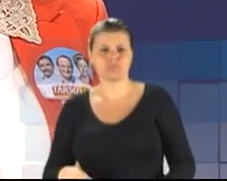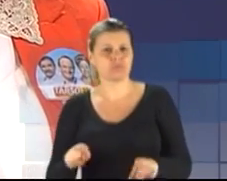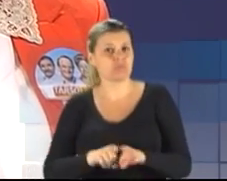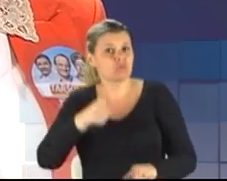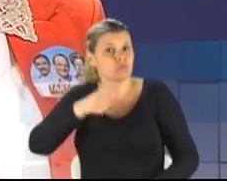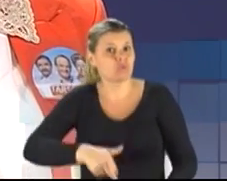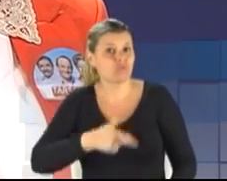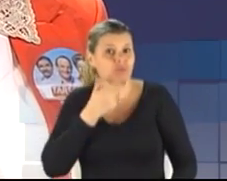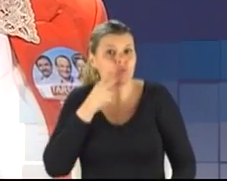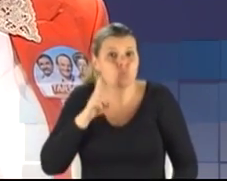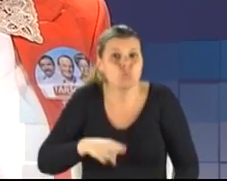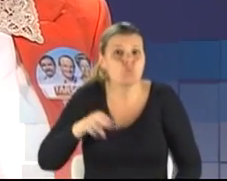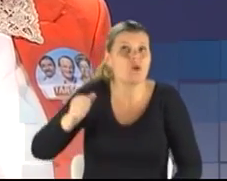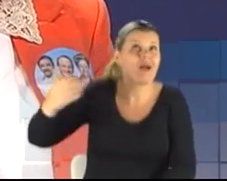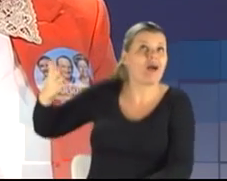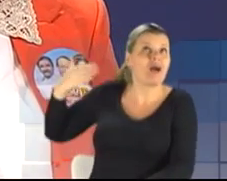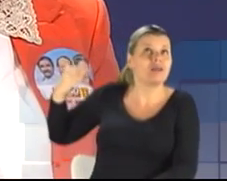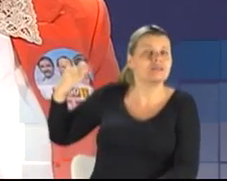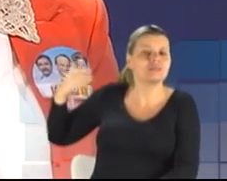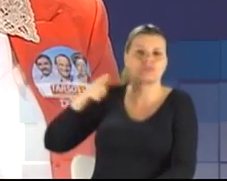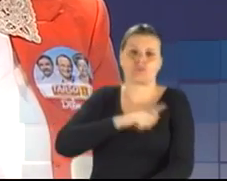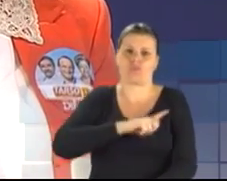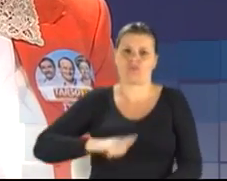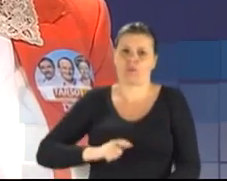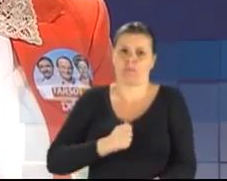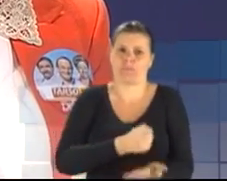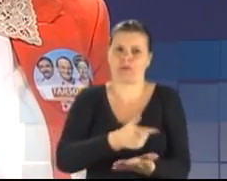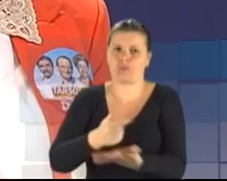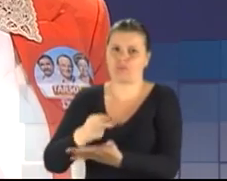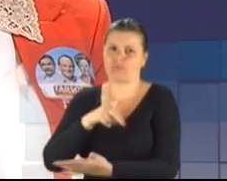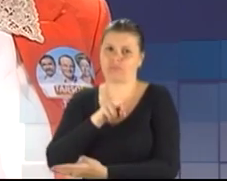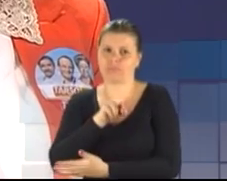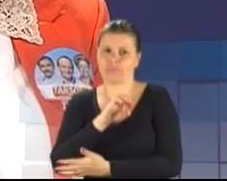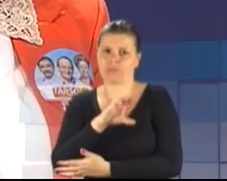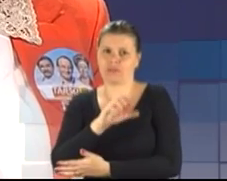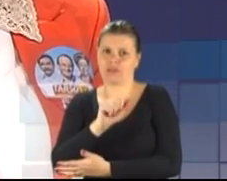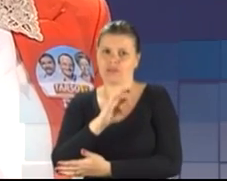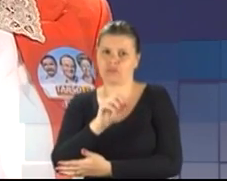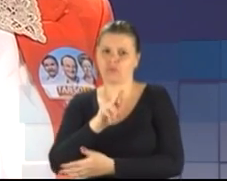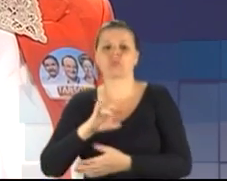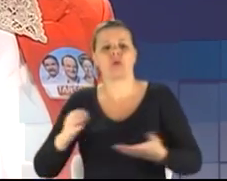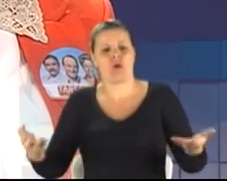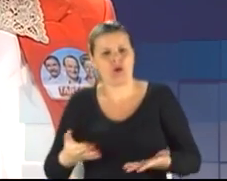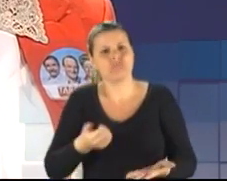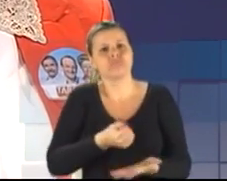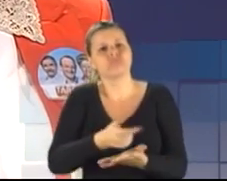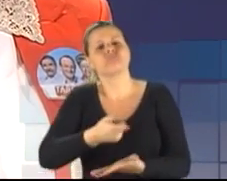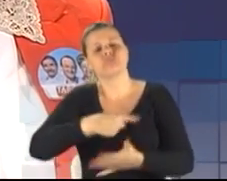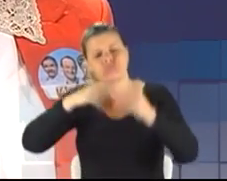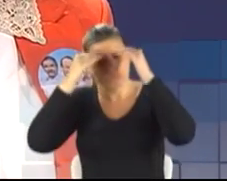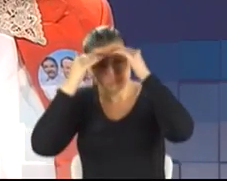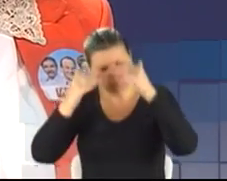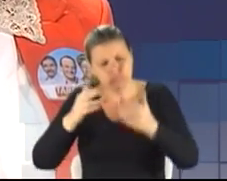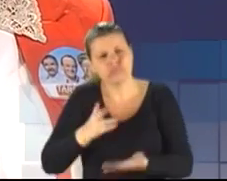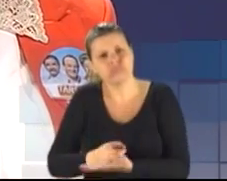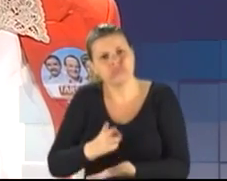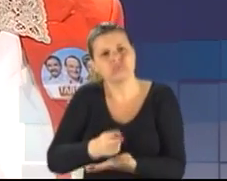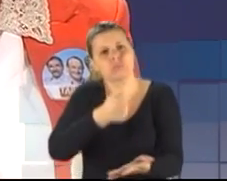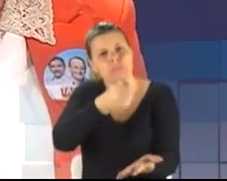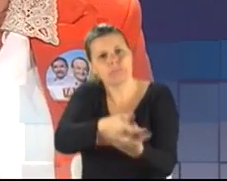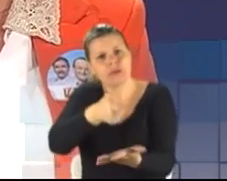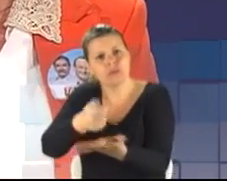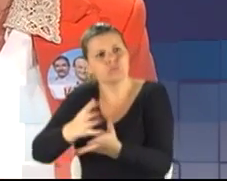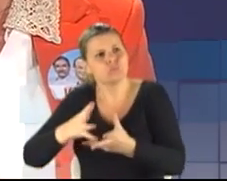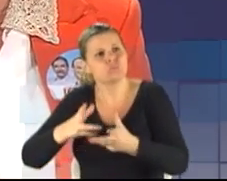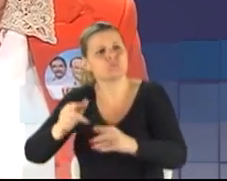pagou tantos precatórios como o nosso governo. Nós vamos continuar honrando com os débitos que o Estado tem e